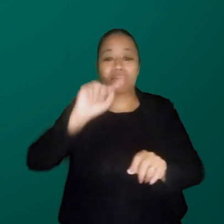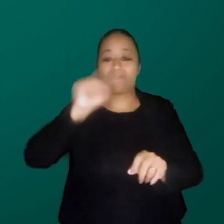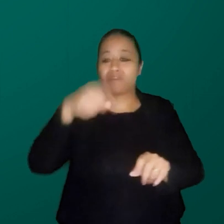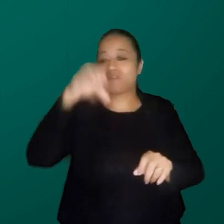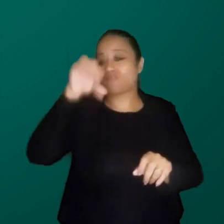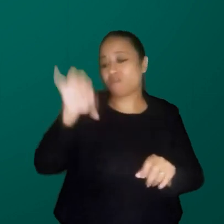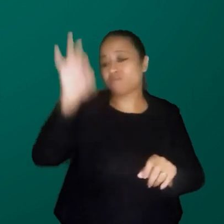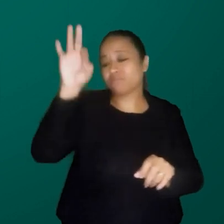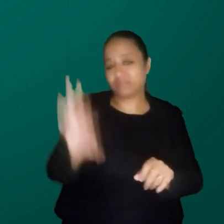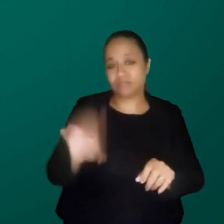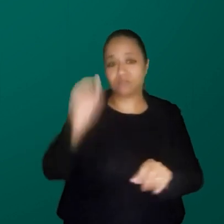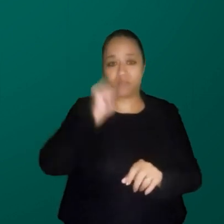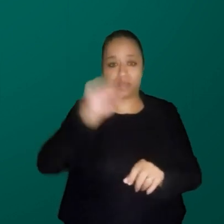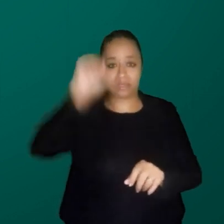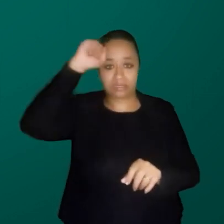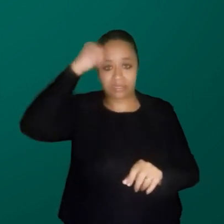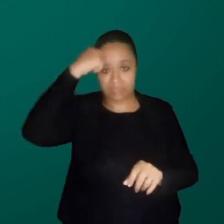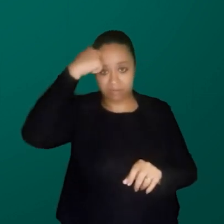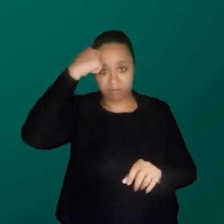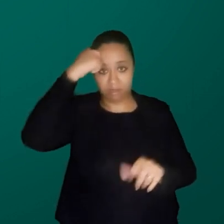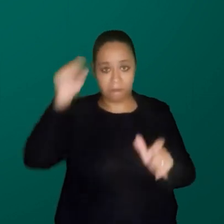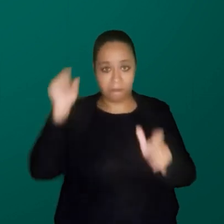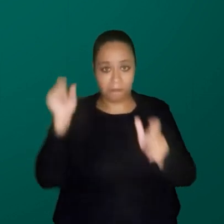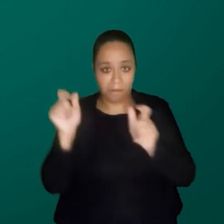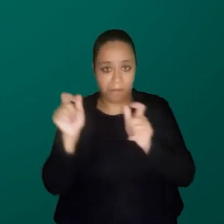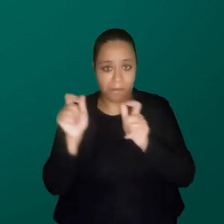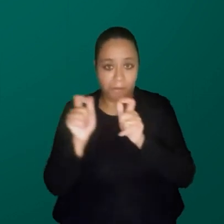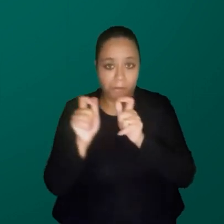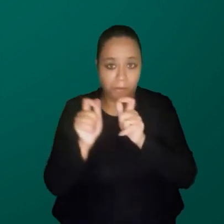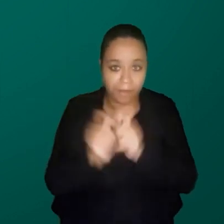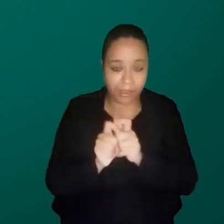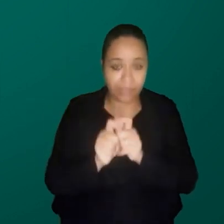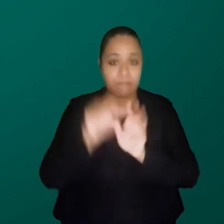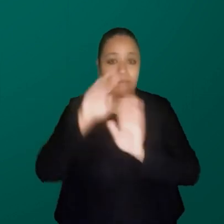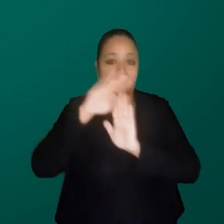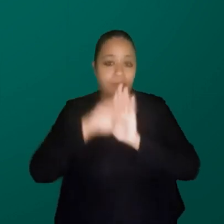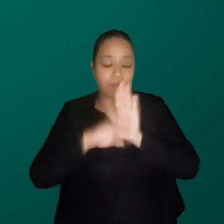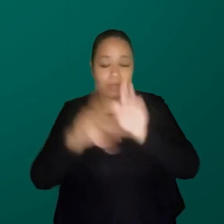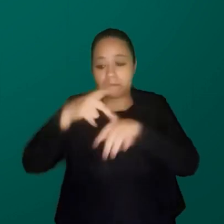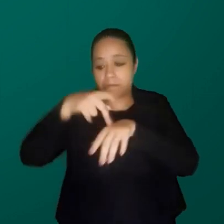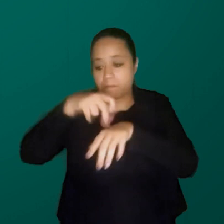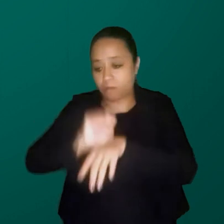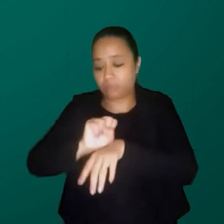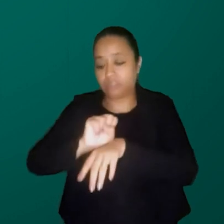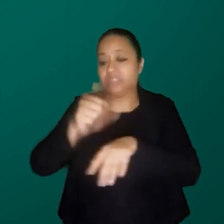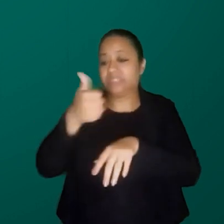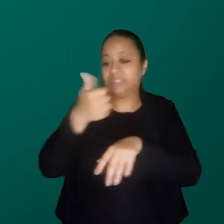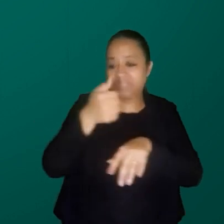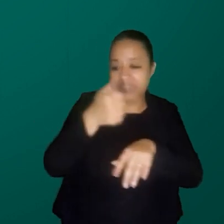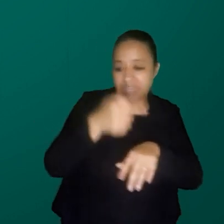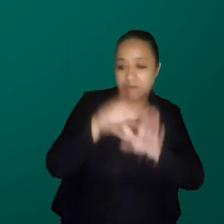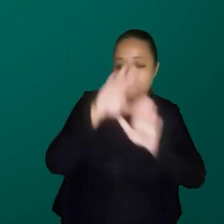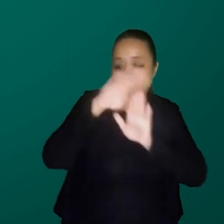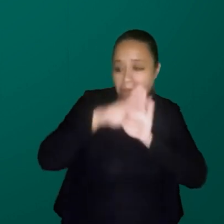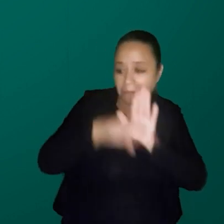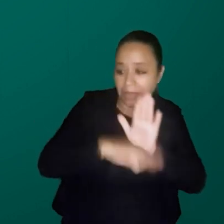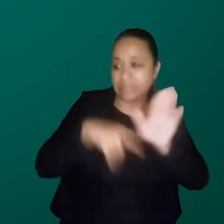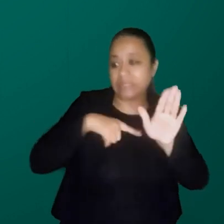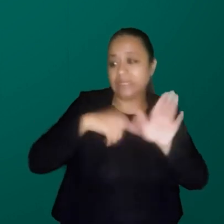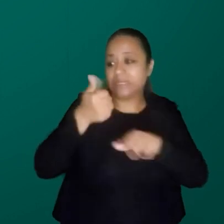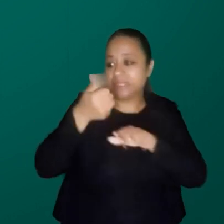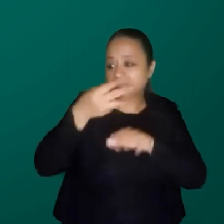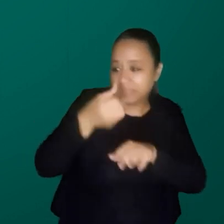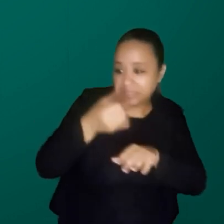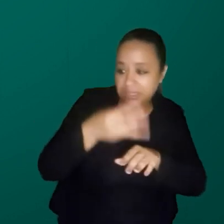% de mulheres negras que atuam nesses programas de pós-graduação. Dos 17 programas, nós temos 13